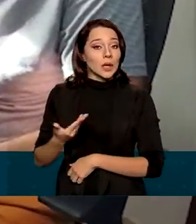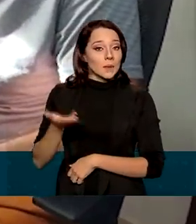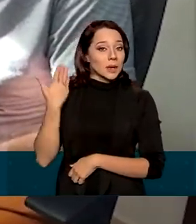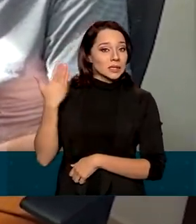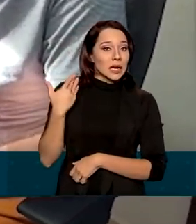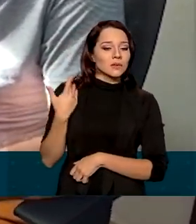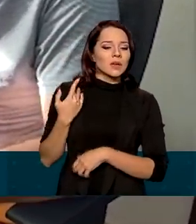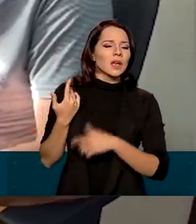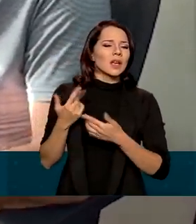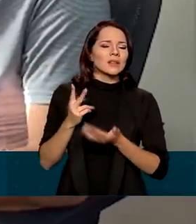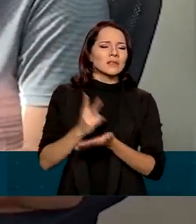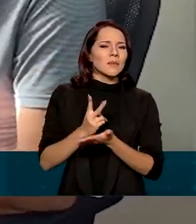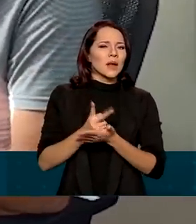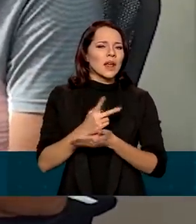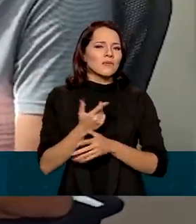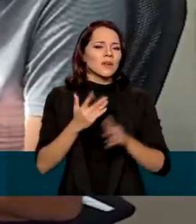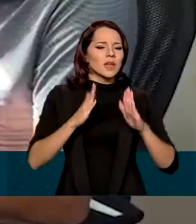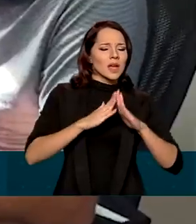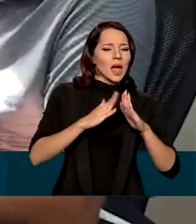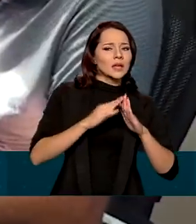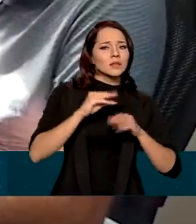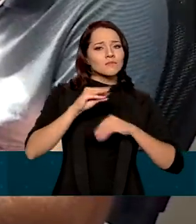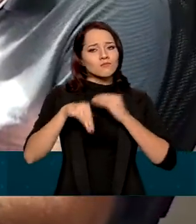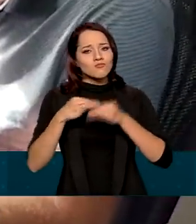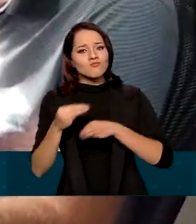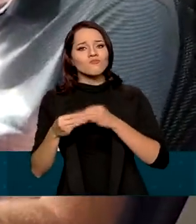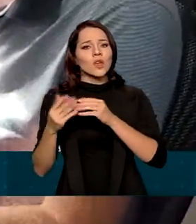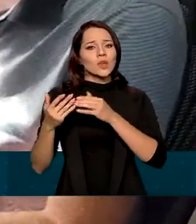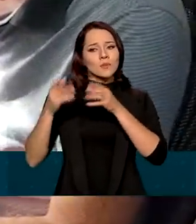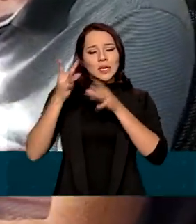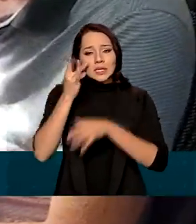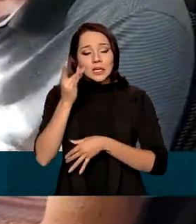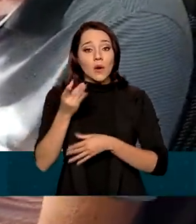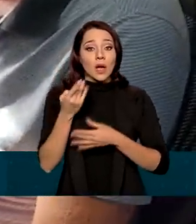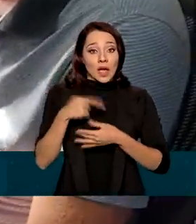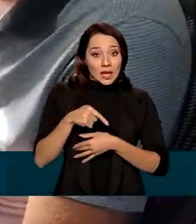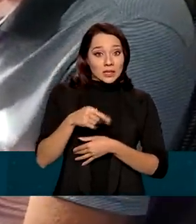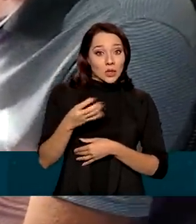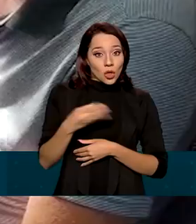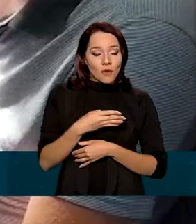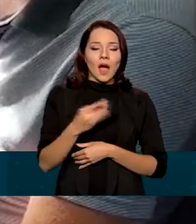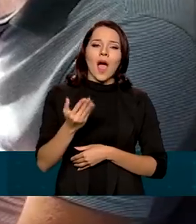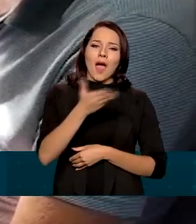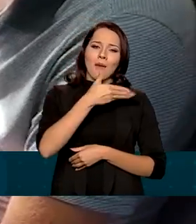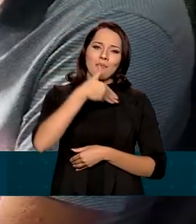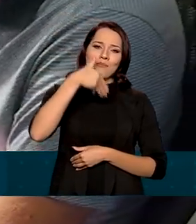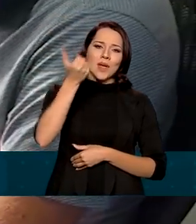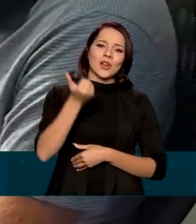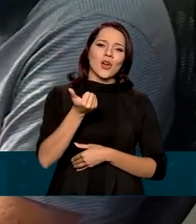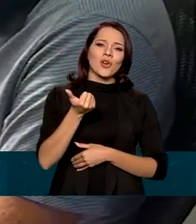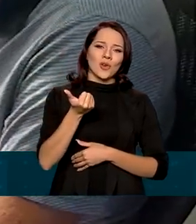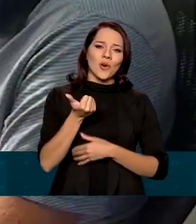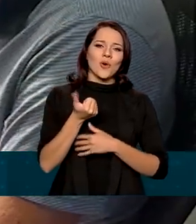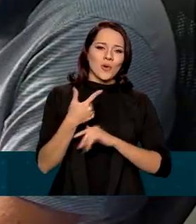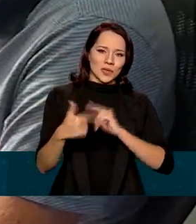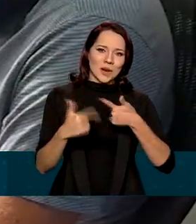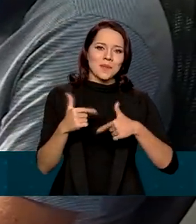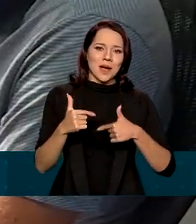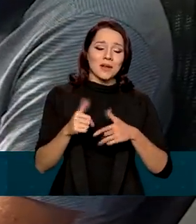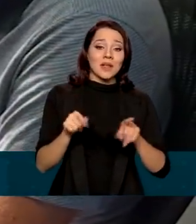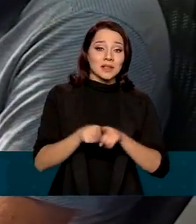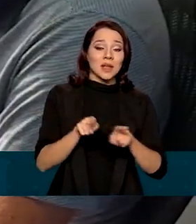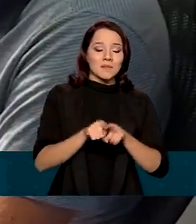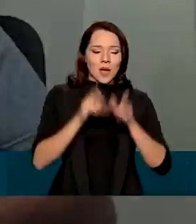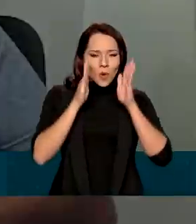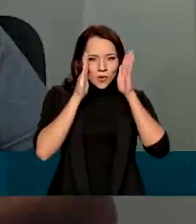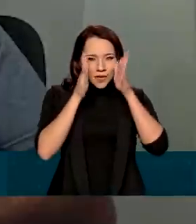já atuava semipresencial, a nova realidade de trabalho melhorou ainda mais a produtividade e a